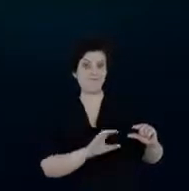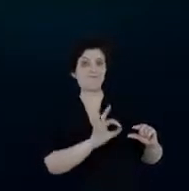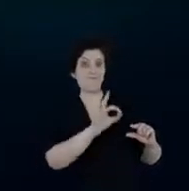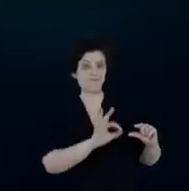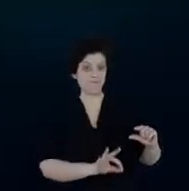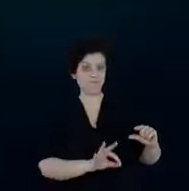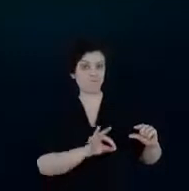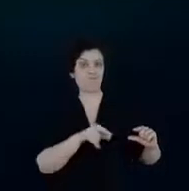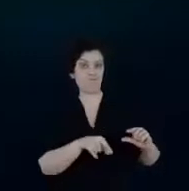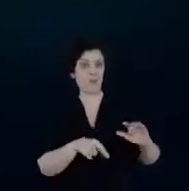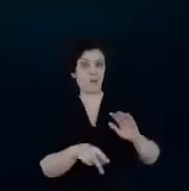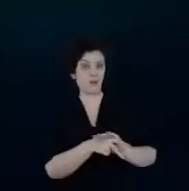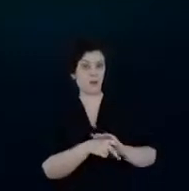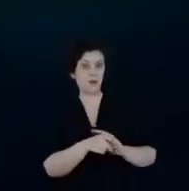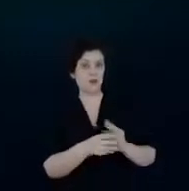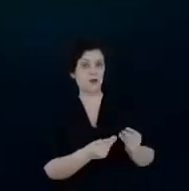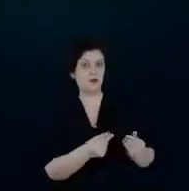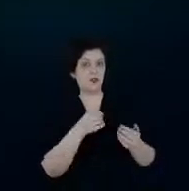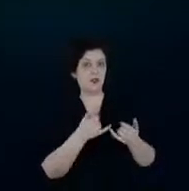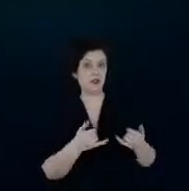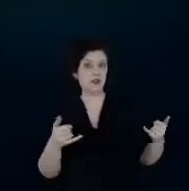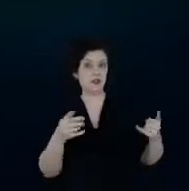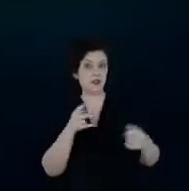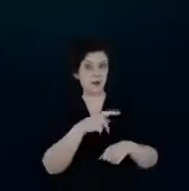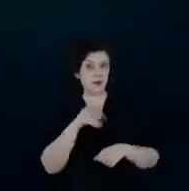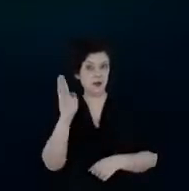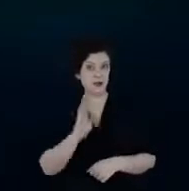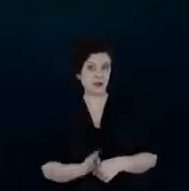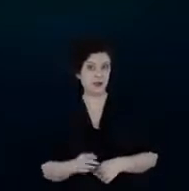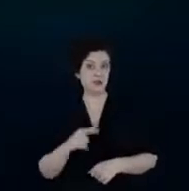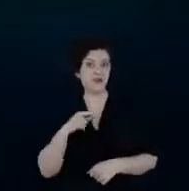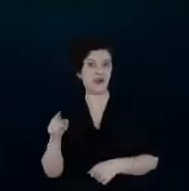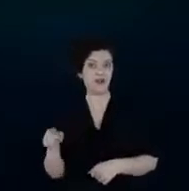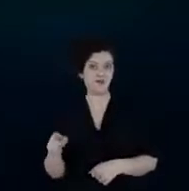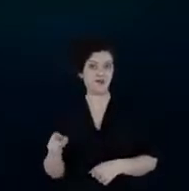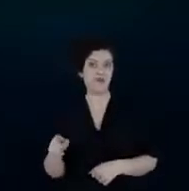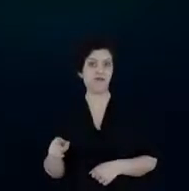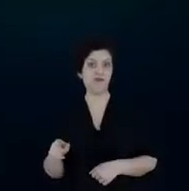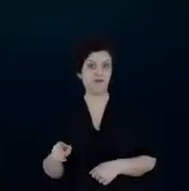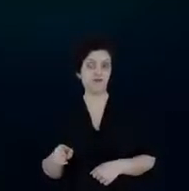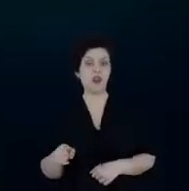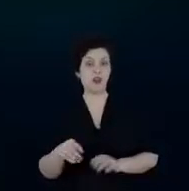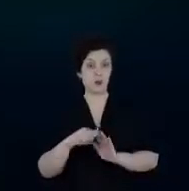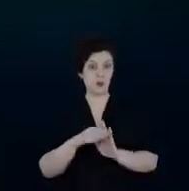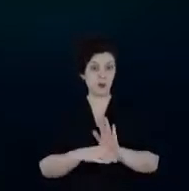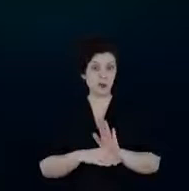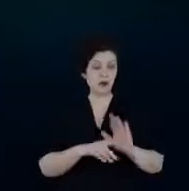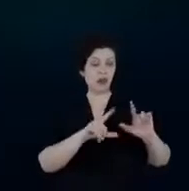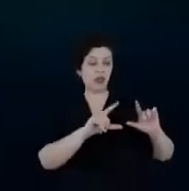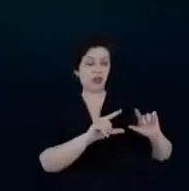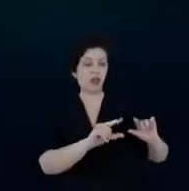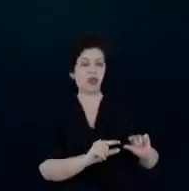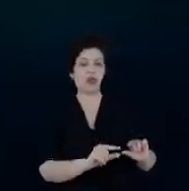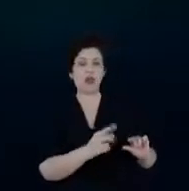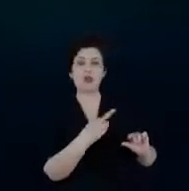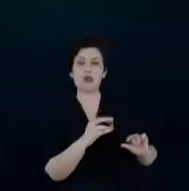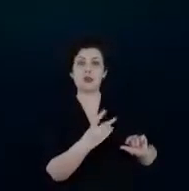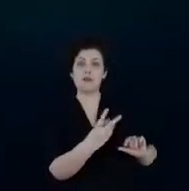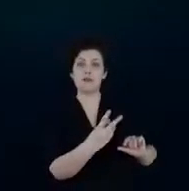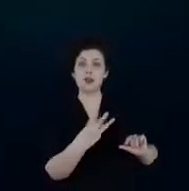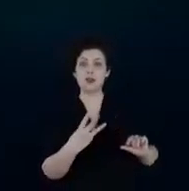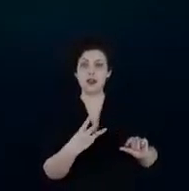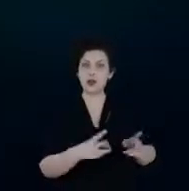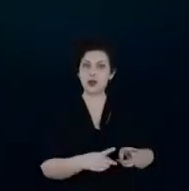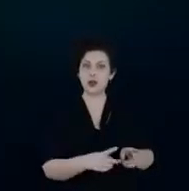aplicado a eficiência energética no nosso país e o programa ele reduz em 2023 e